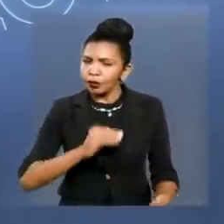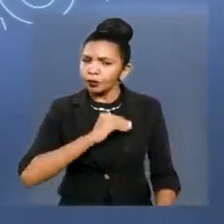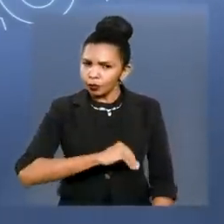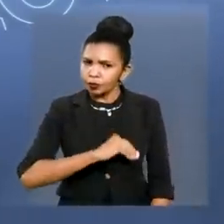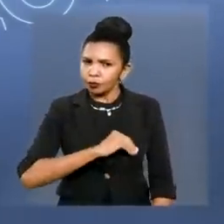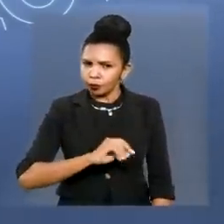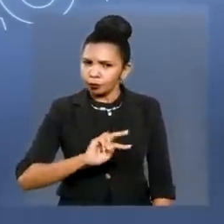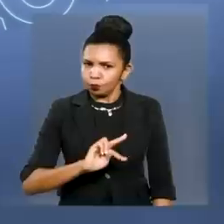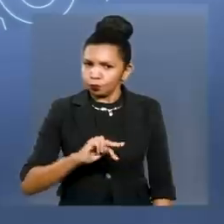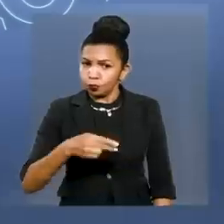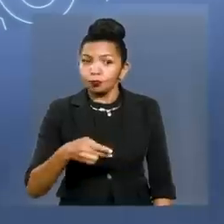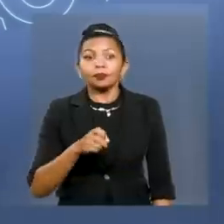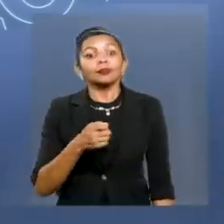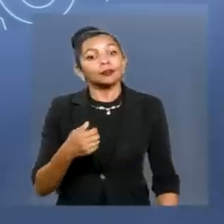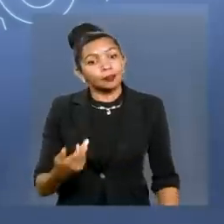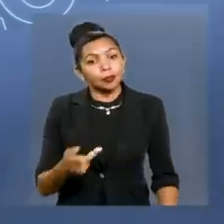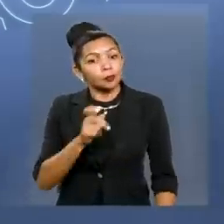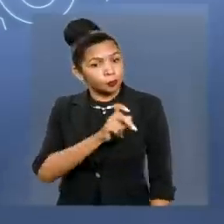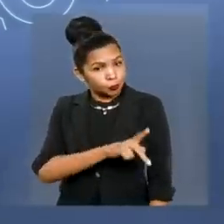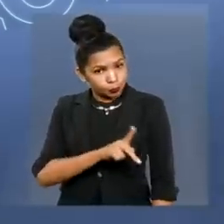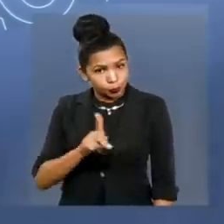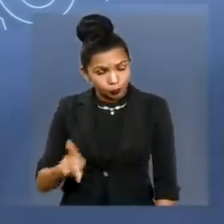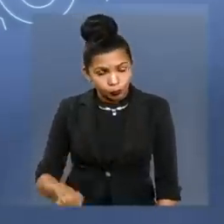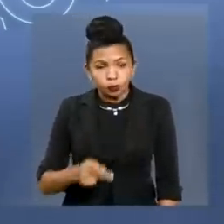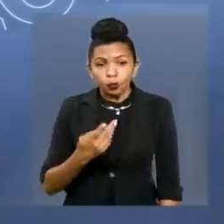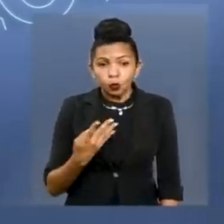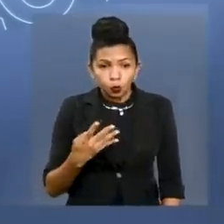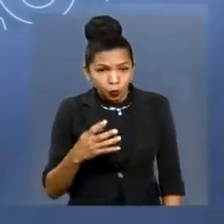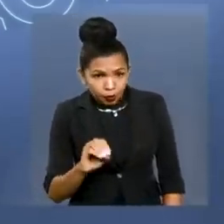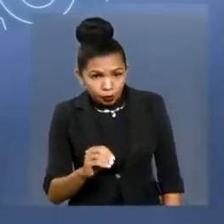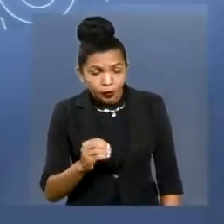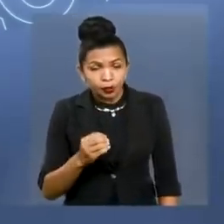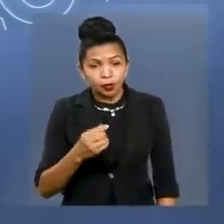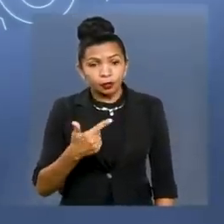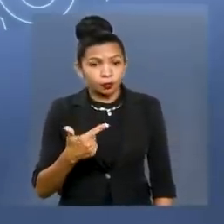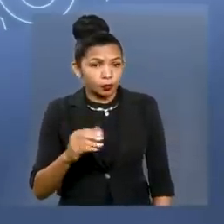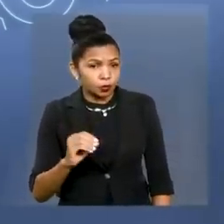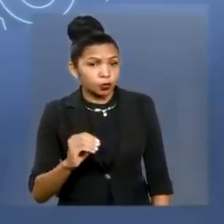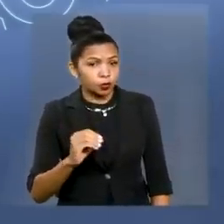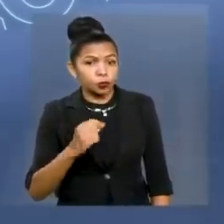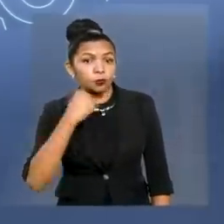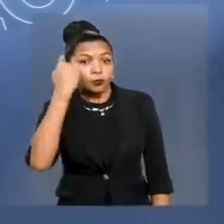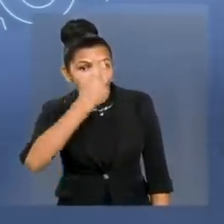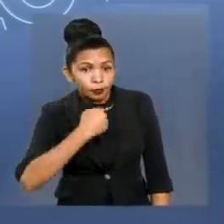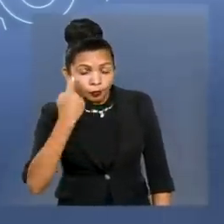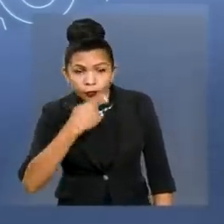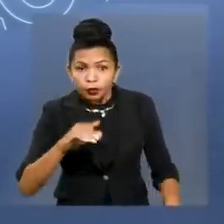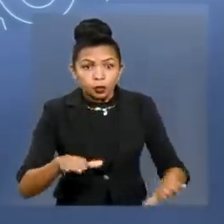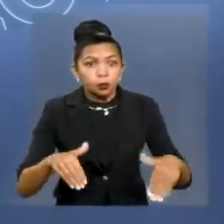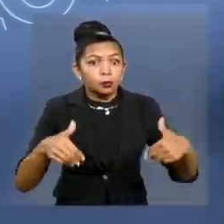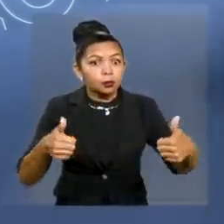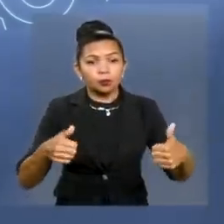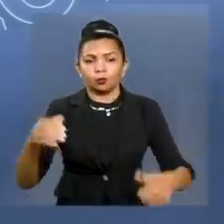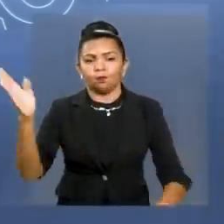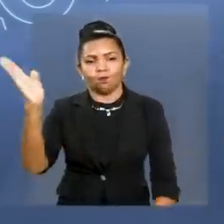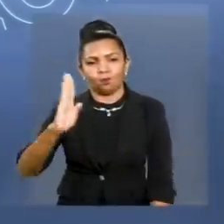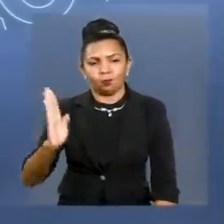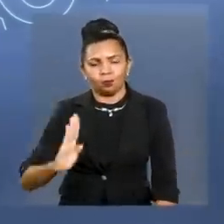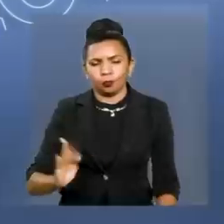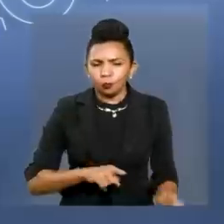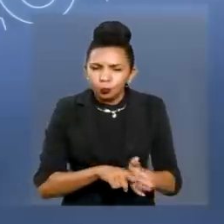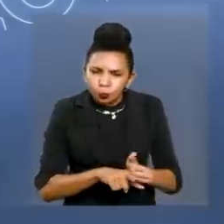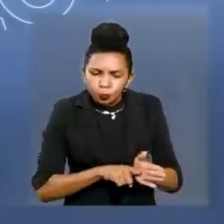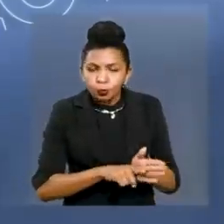que os professores têm, tanto de 40 como de 20 horas, uma remuneração que é a melhor do Brasil, declarada pelos